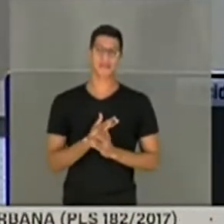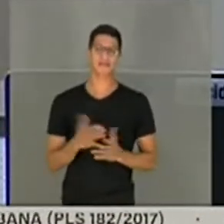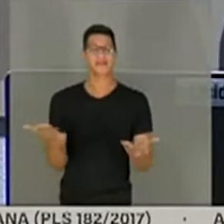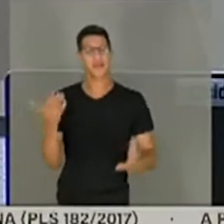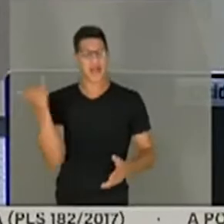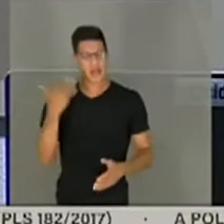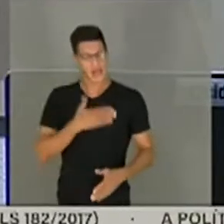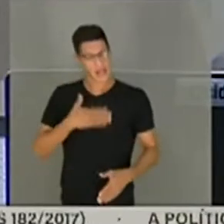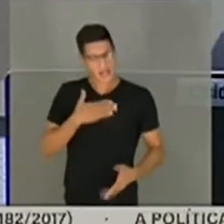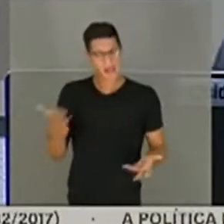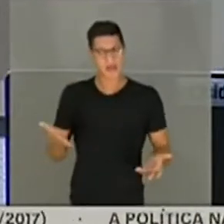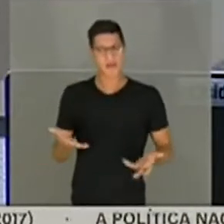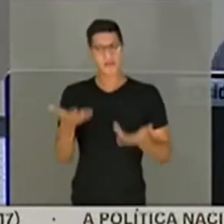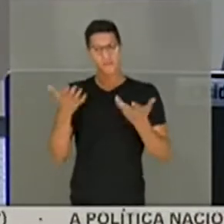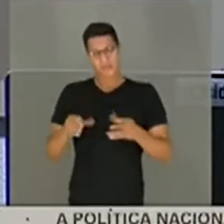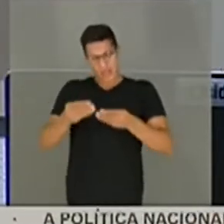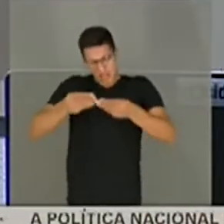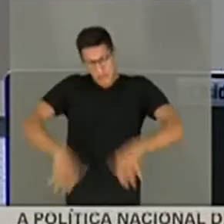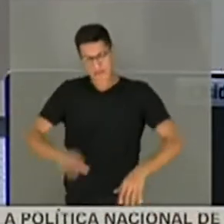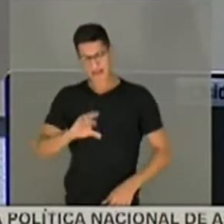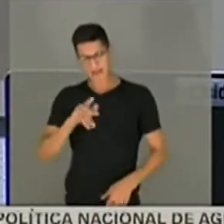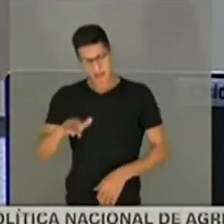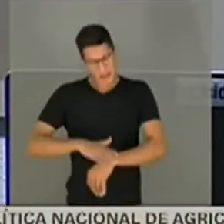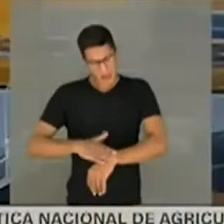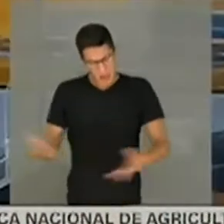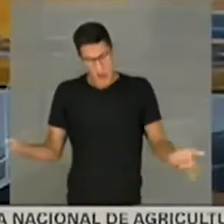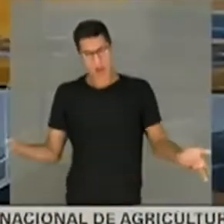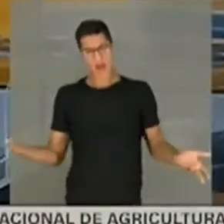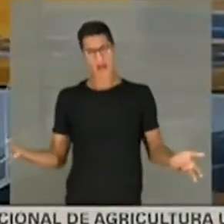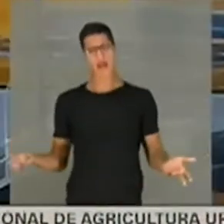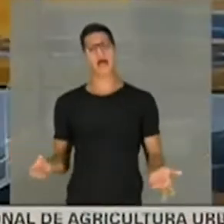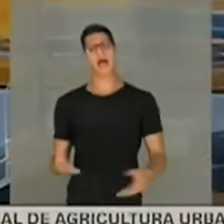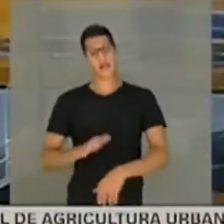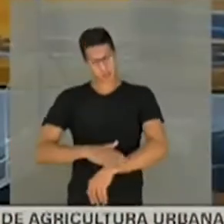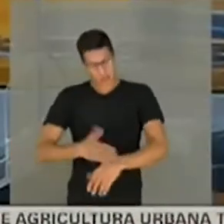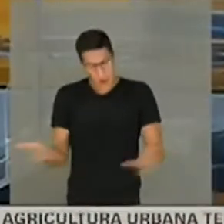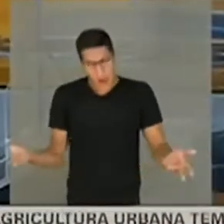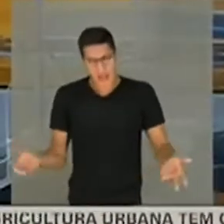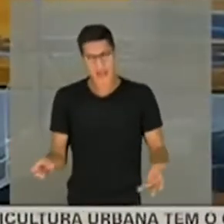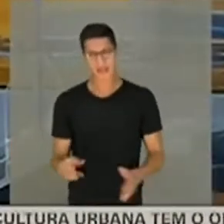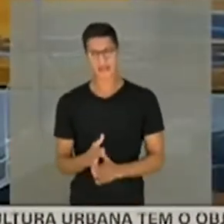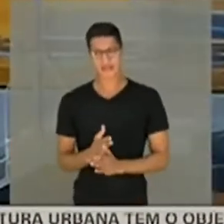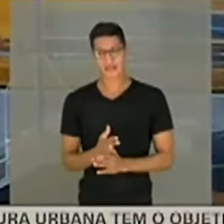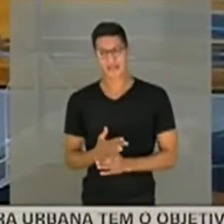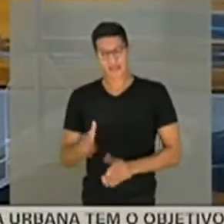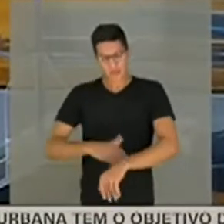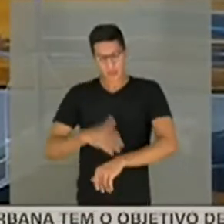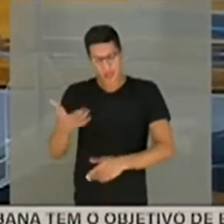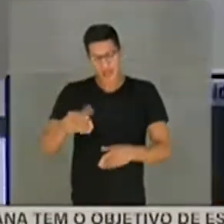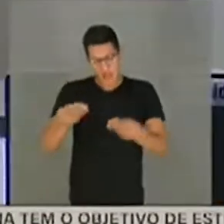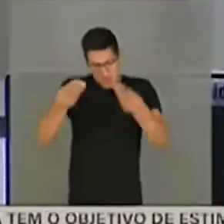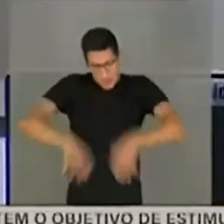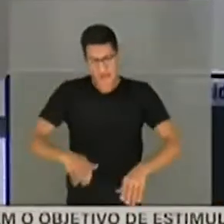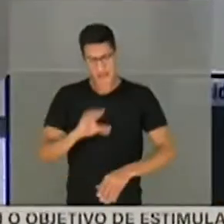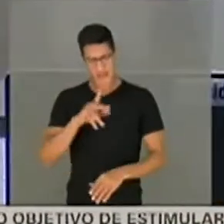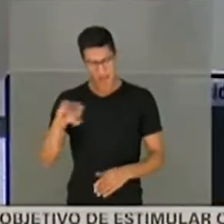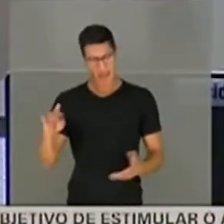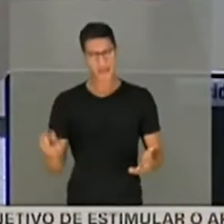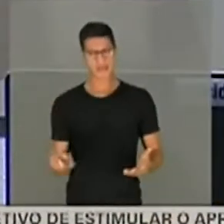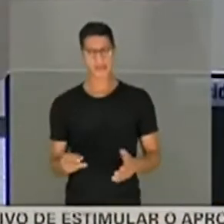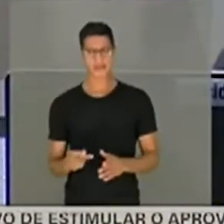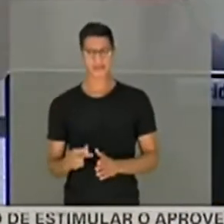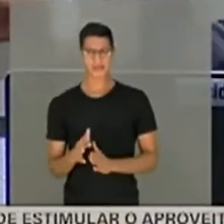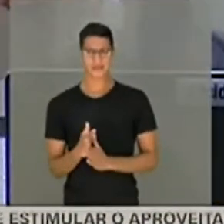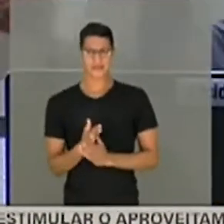agrada não, Vossa Excelência quer desqualificar a CPI toda hora. Toda hora. Toda hora a Vossa Excelência quer fazer isso. É